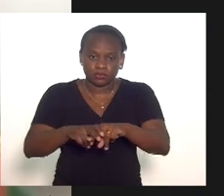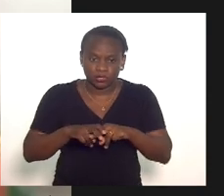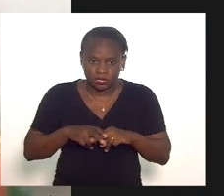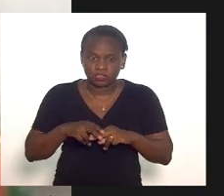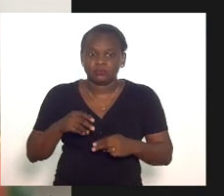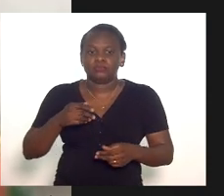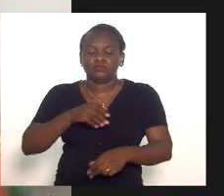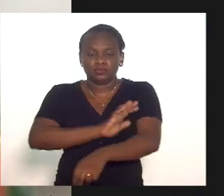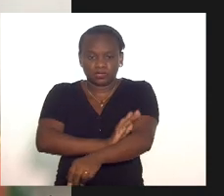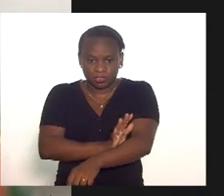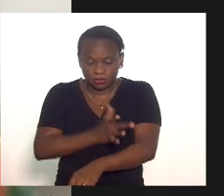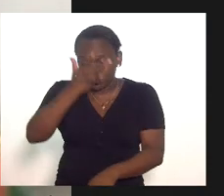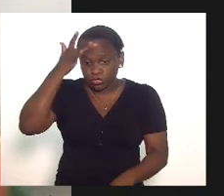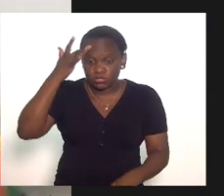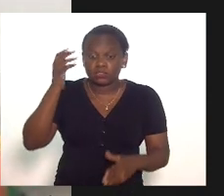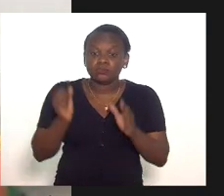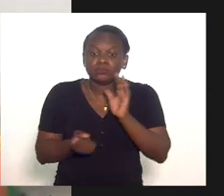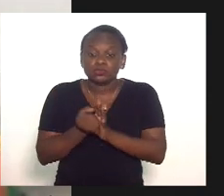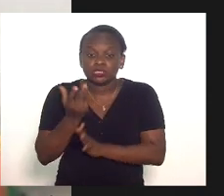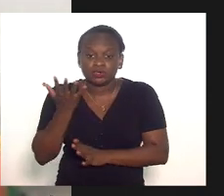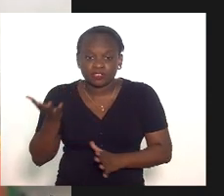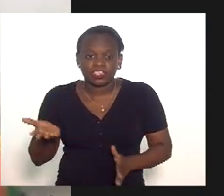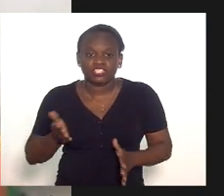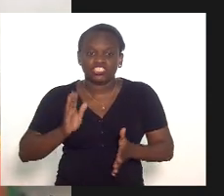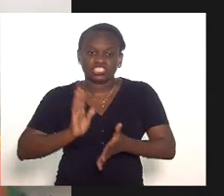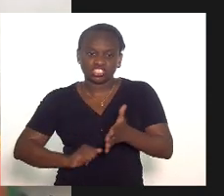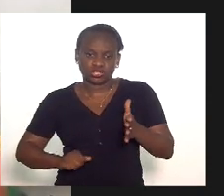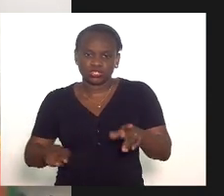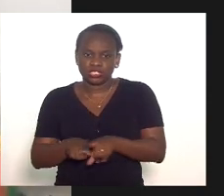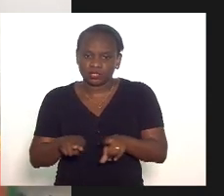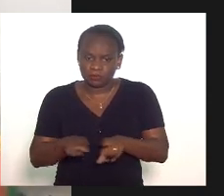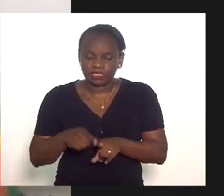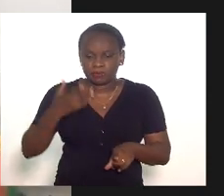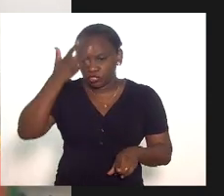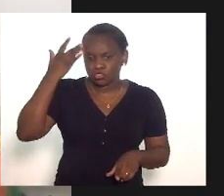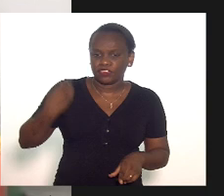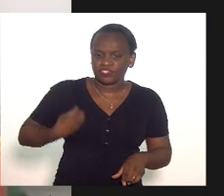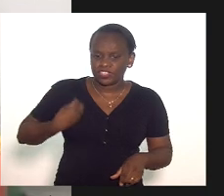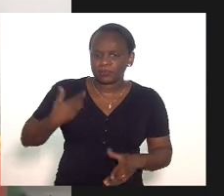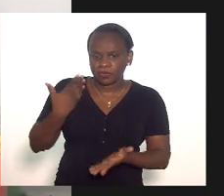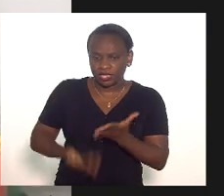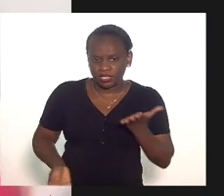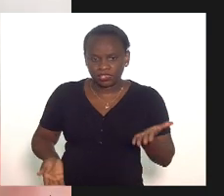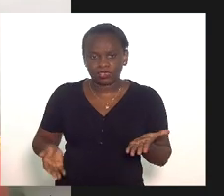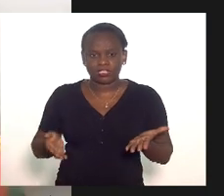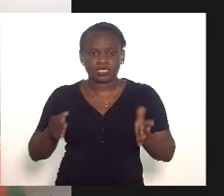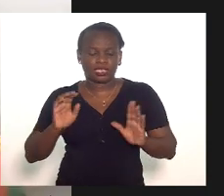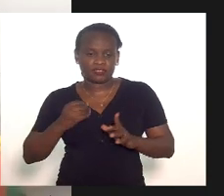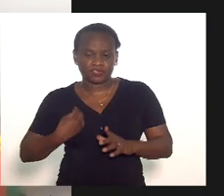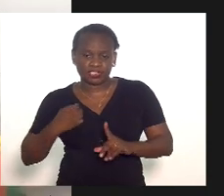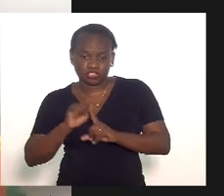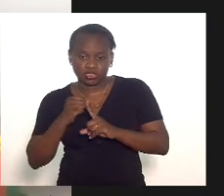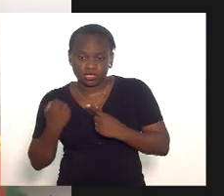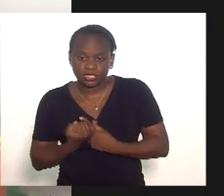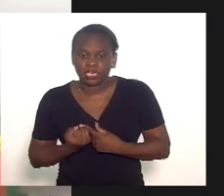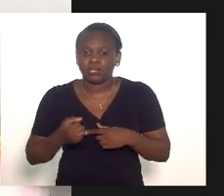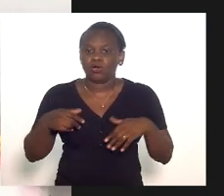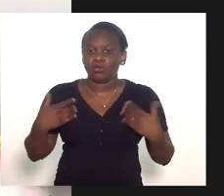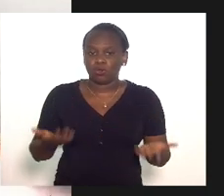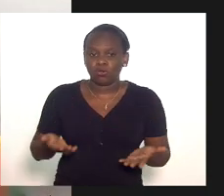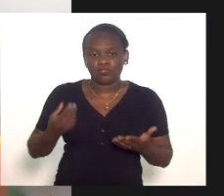racismo muitas vezes retirou inclusive a vida das pessoas seja uma vida social seja uma vida